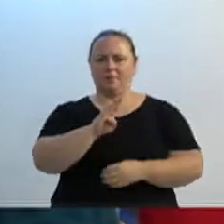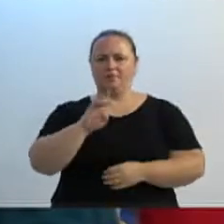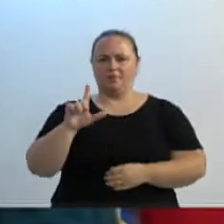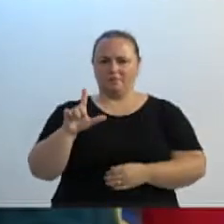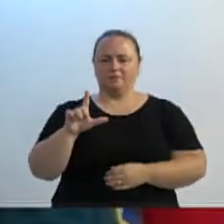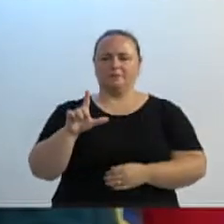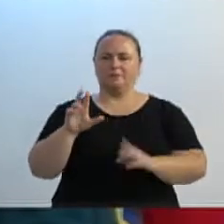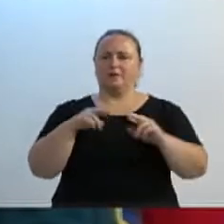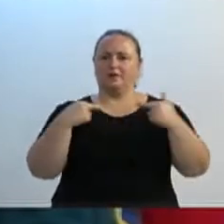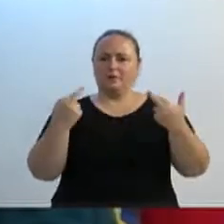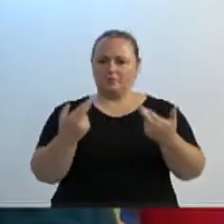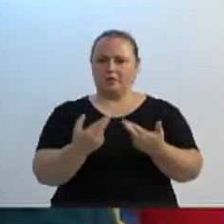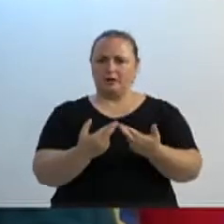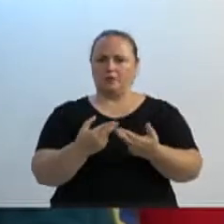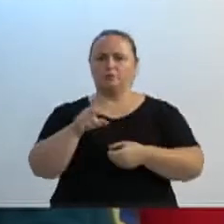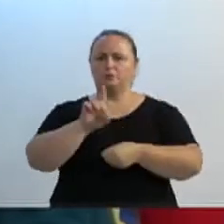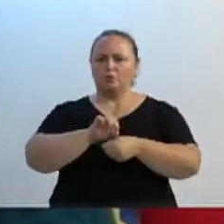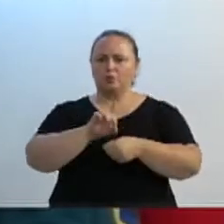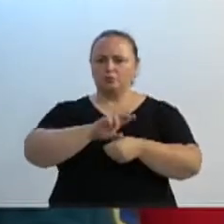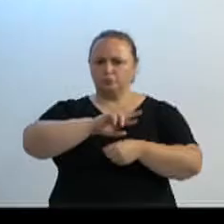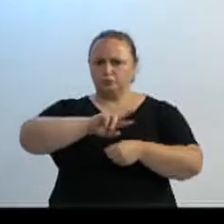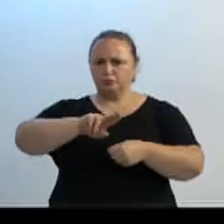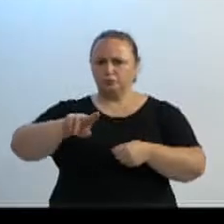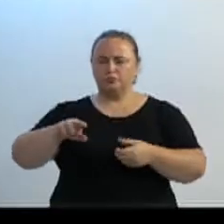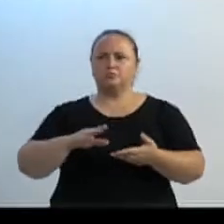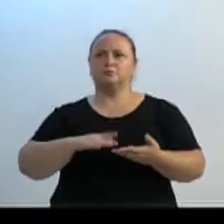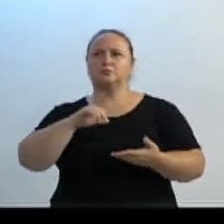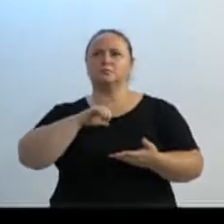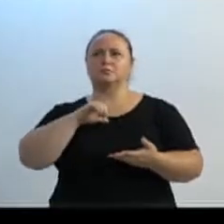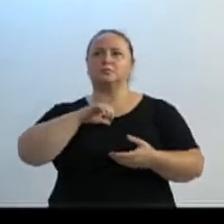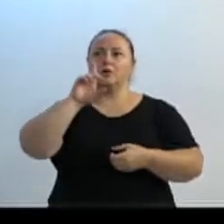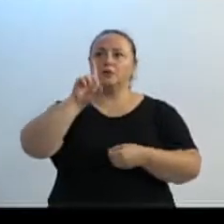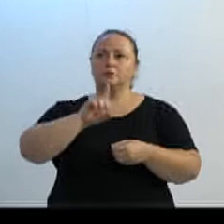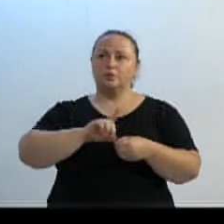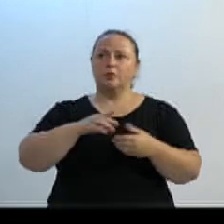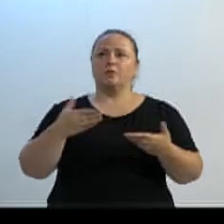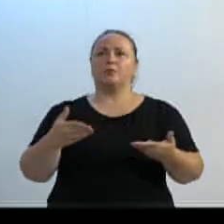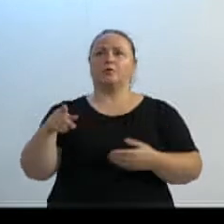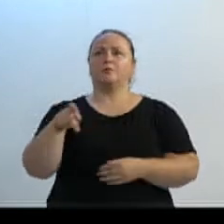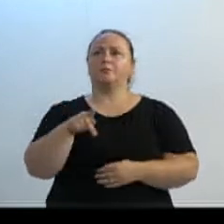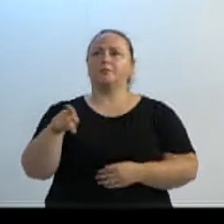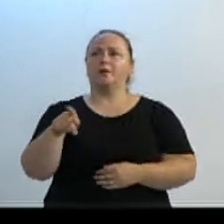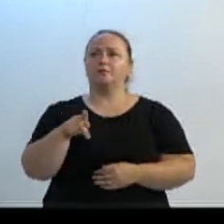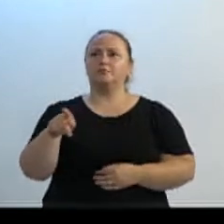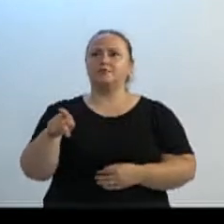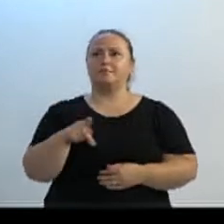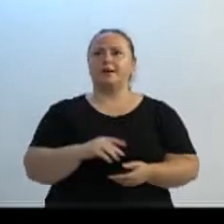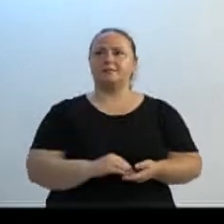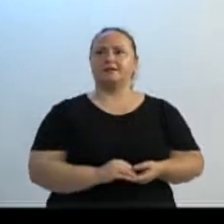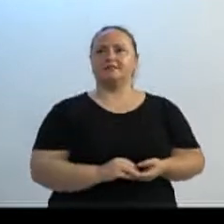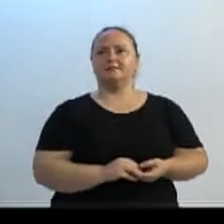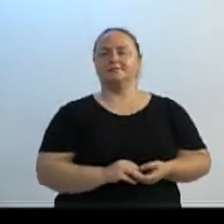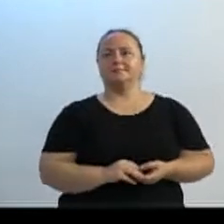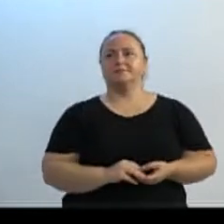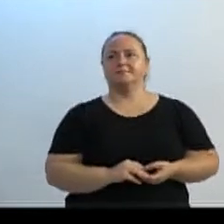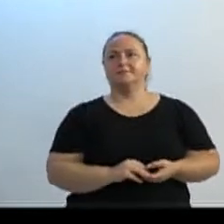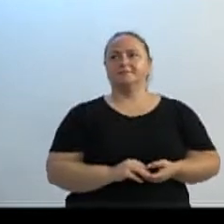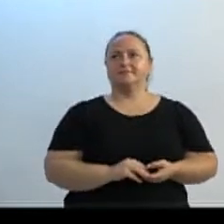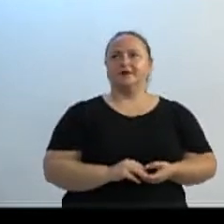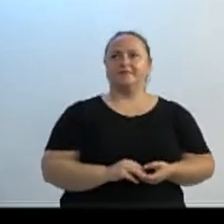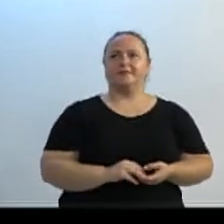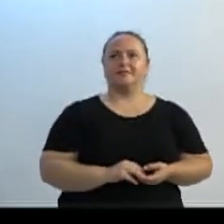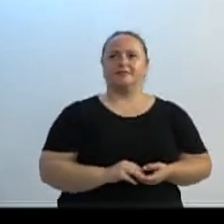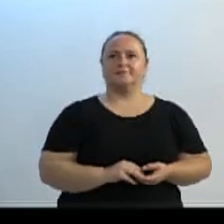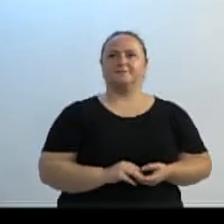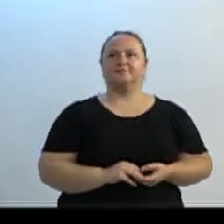Boa parte de proprietários, professores de escolinhas, faz parte